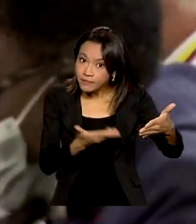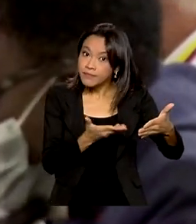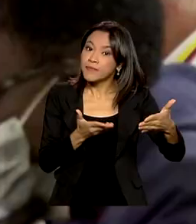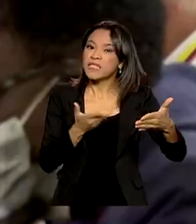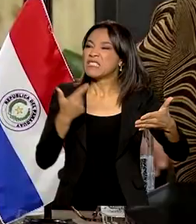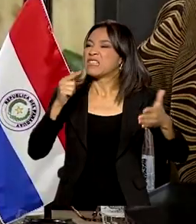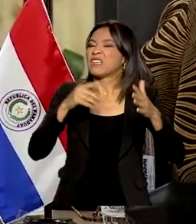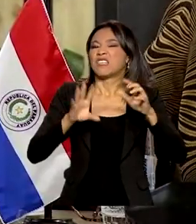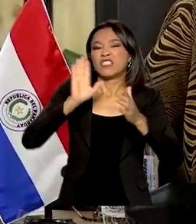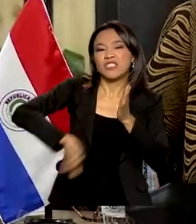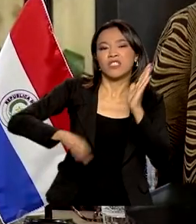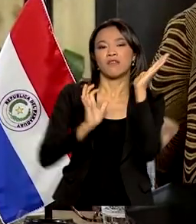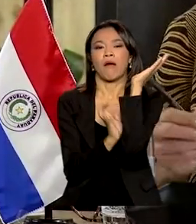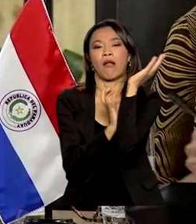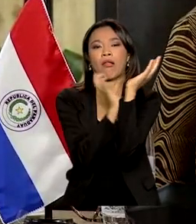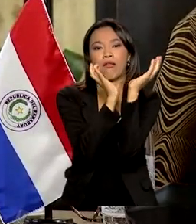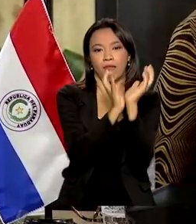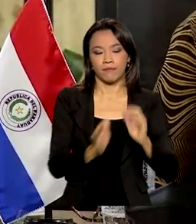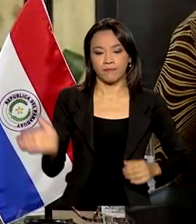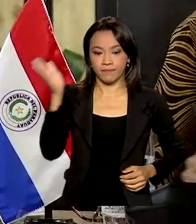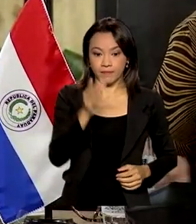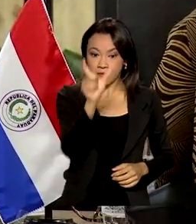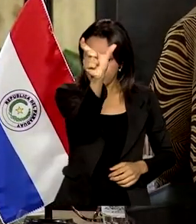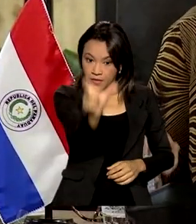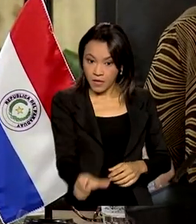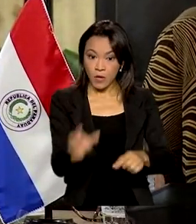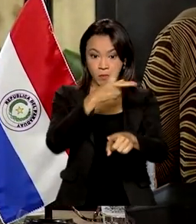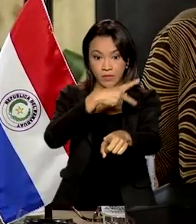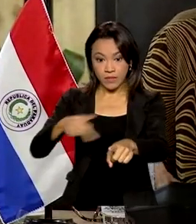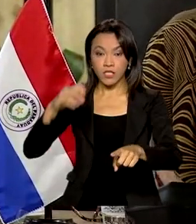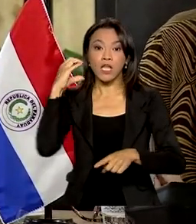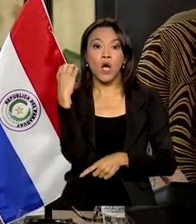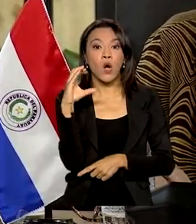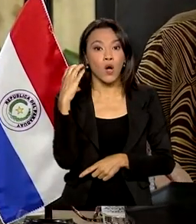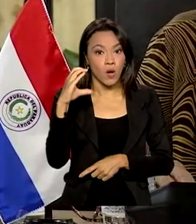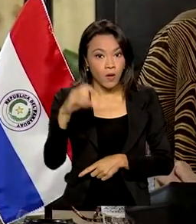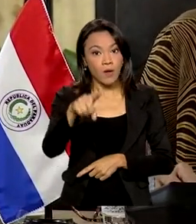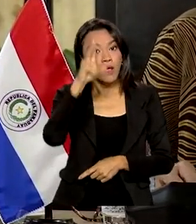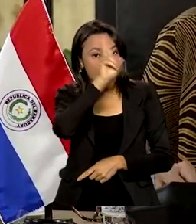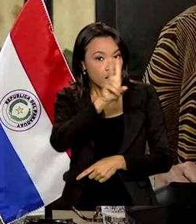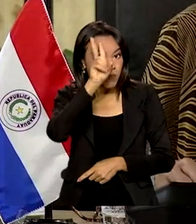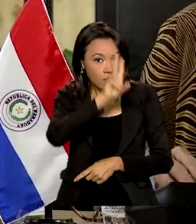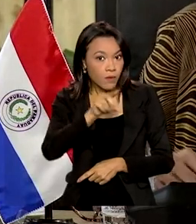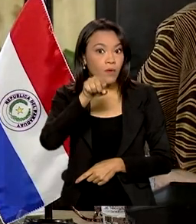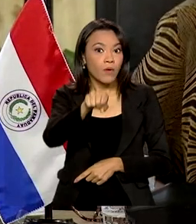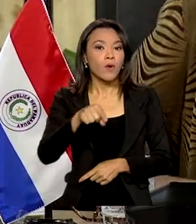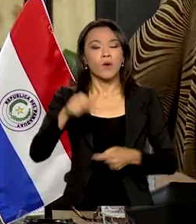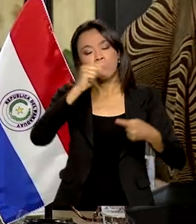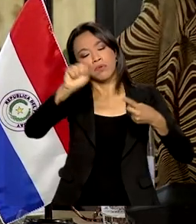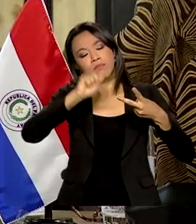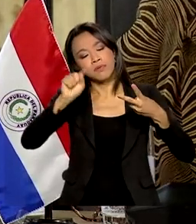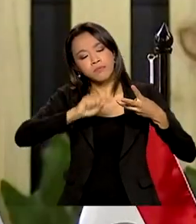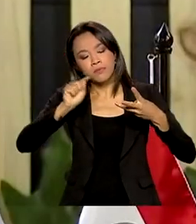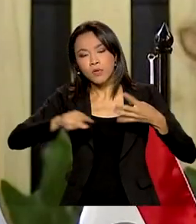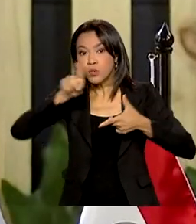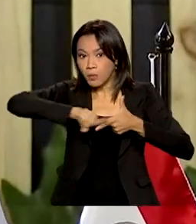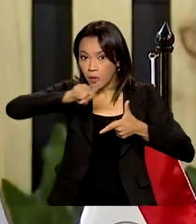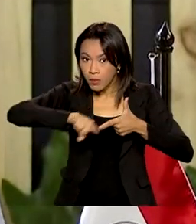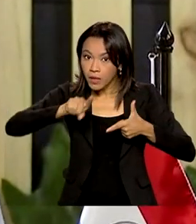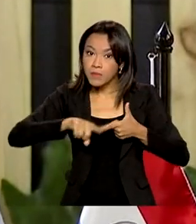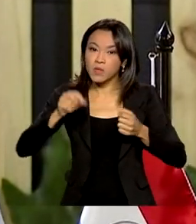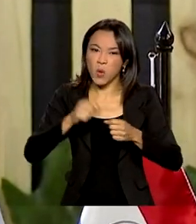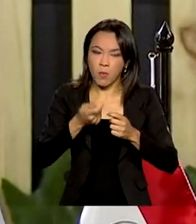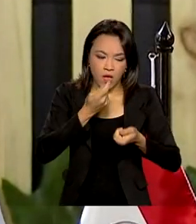O presidente da Colômbia, Ivan Duque, lembrou o empenho conjunto para combater os problemas da região, como o